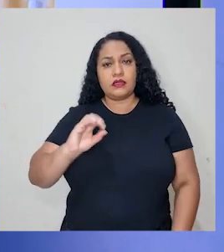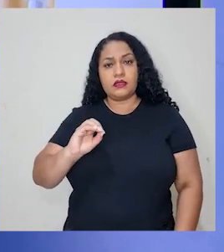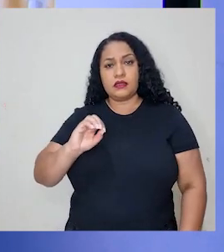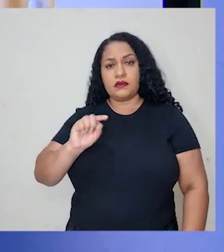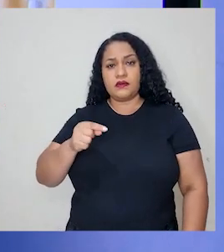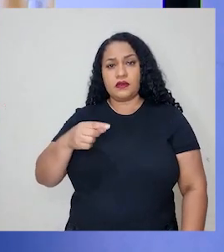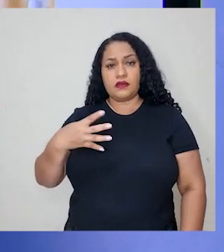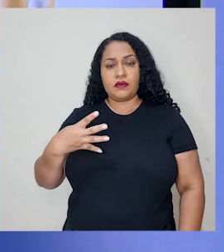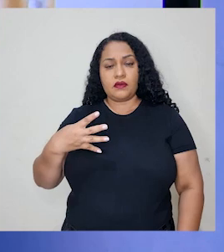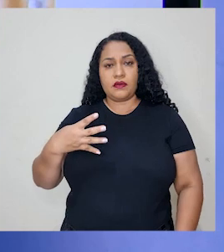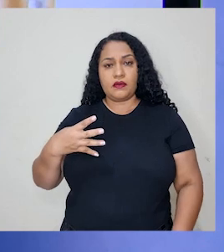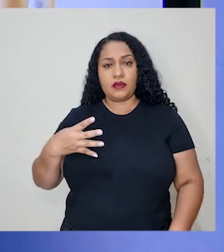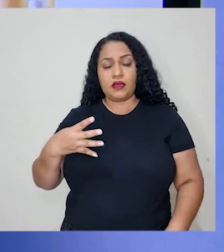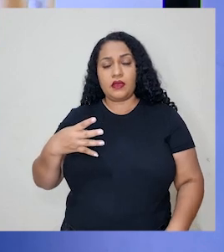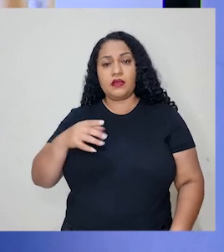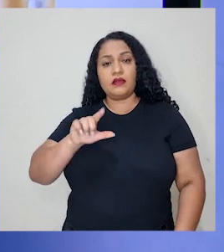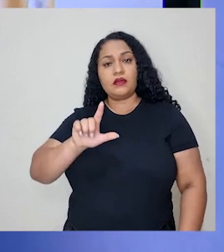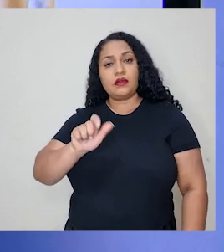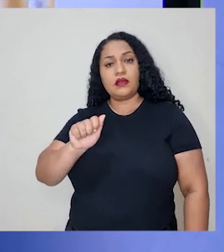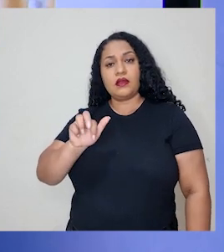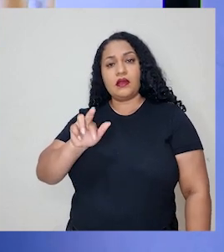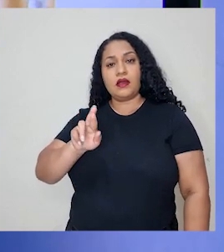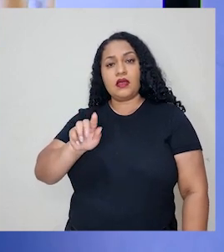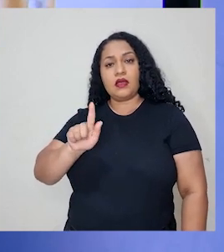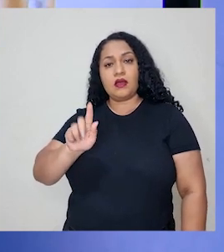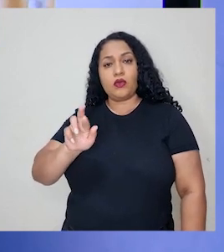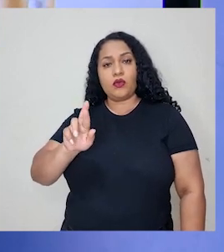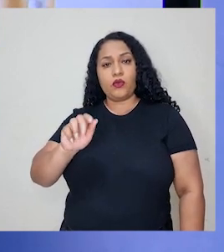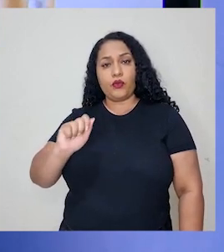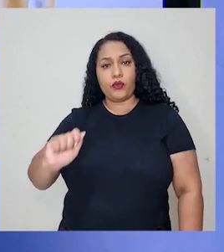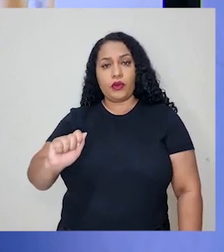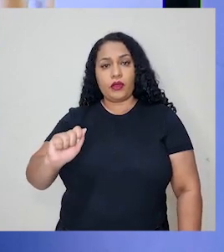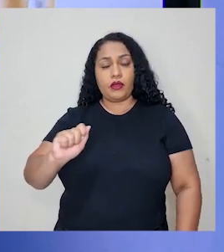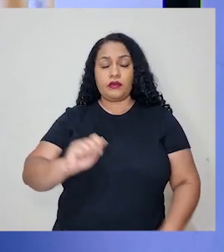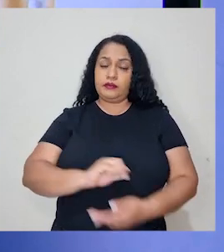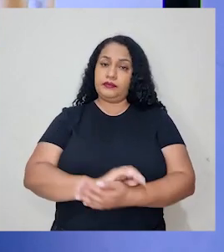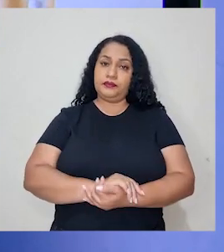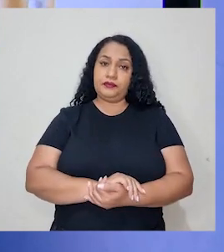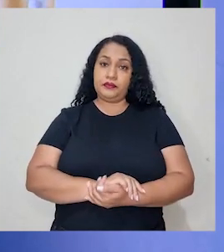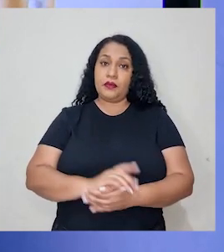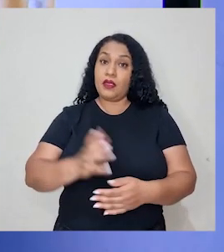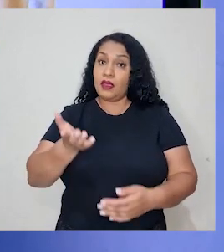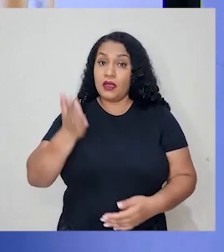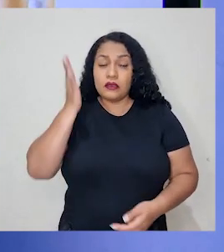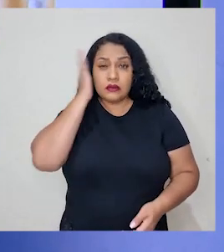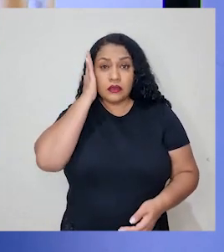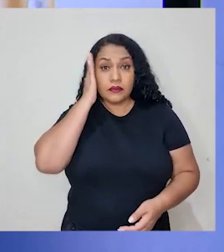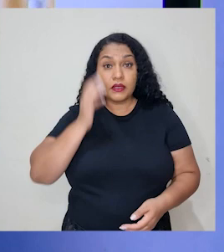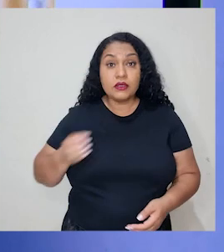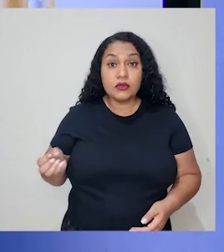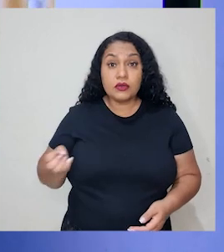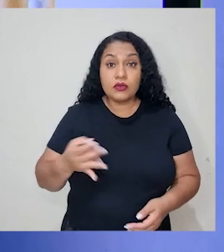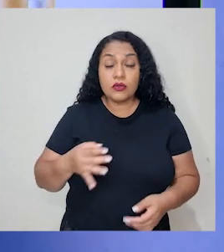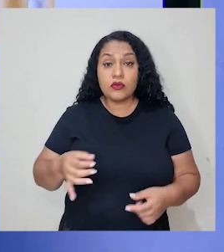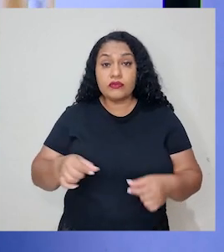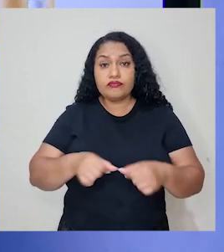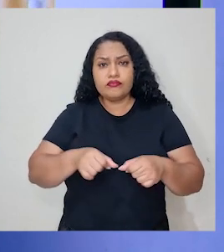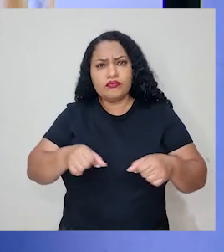largura. Comprimento, 0,4 de largura. E aí, ele quer saber o novo comprimento,